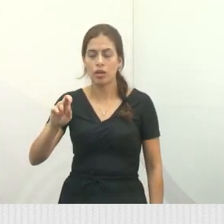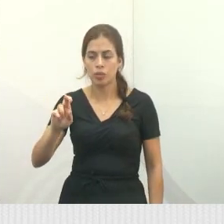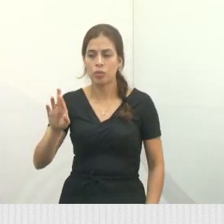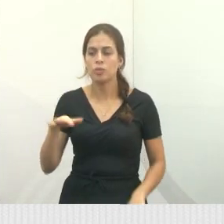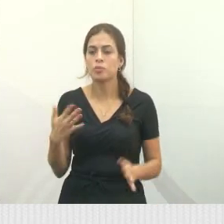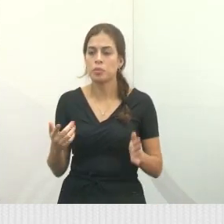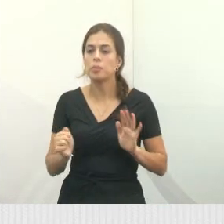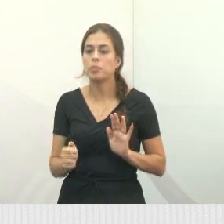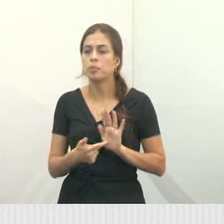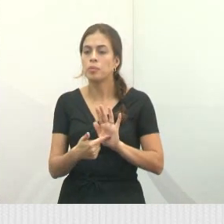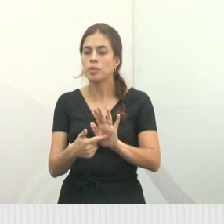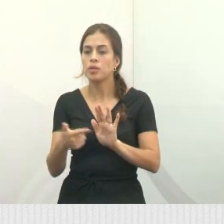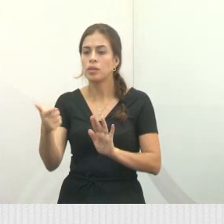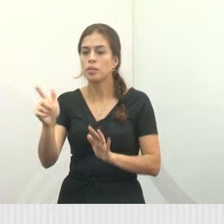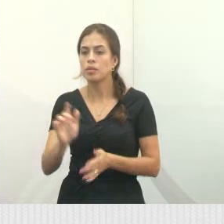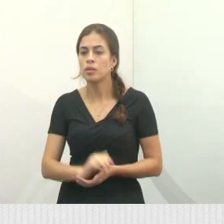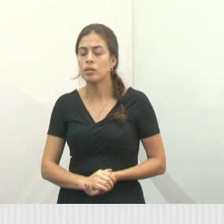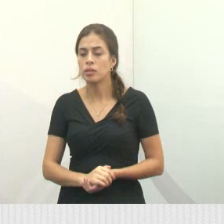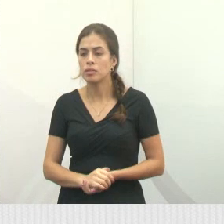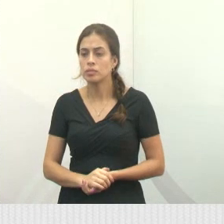Pode mostrar o próximo.